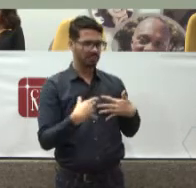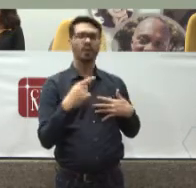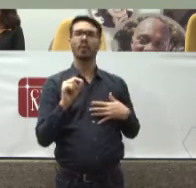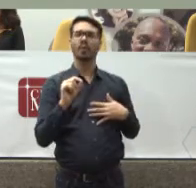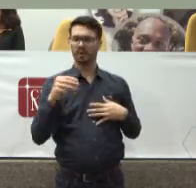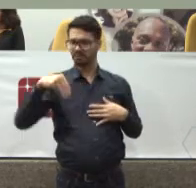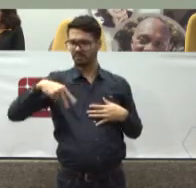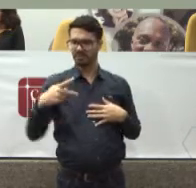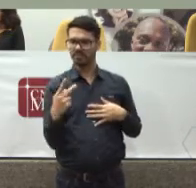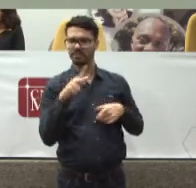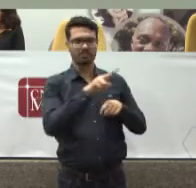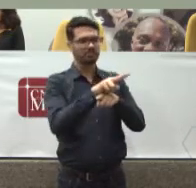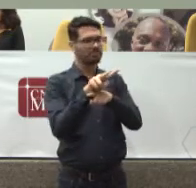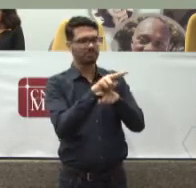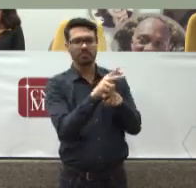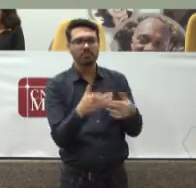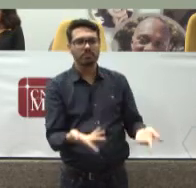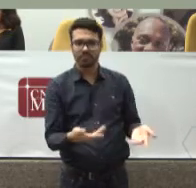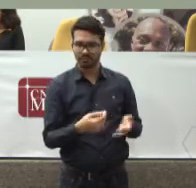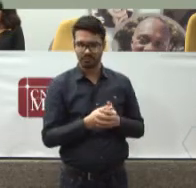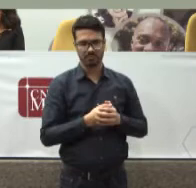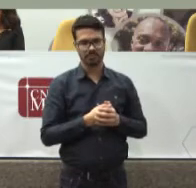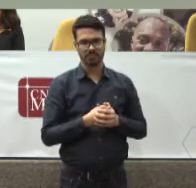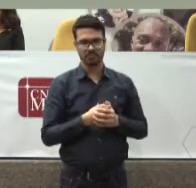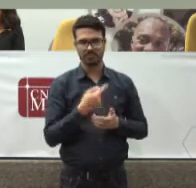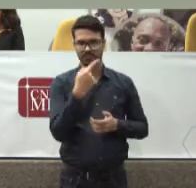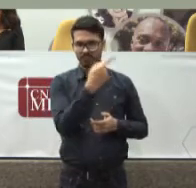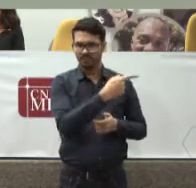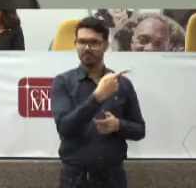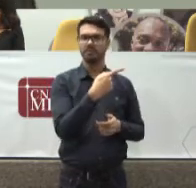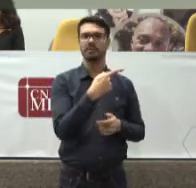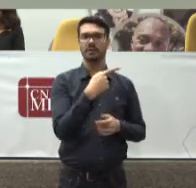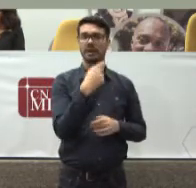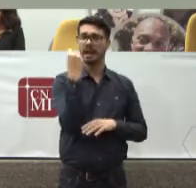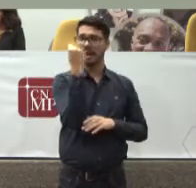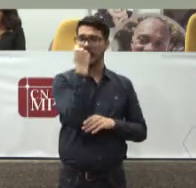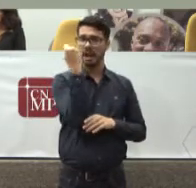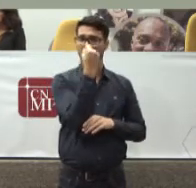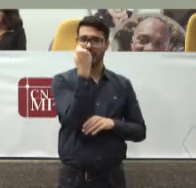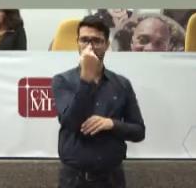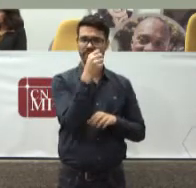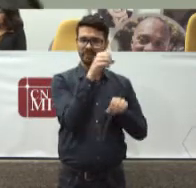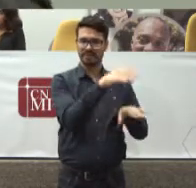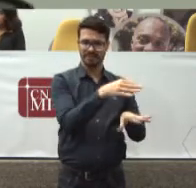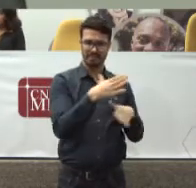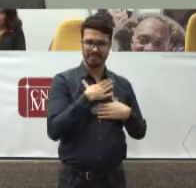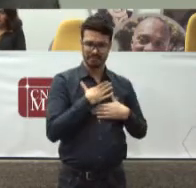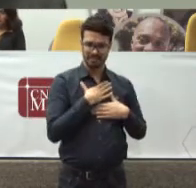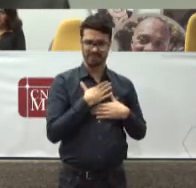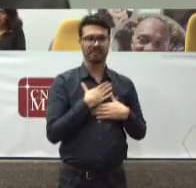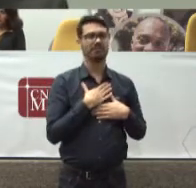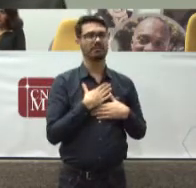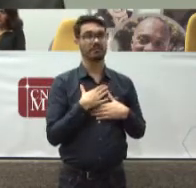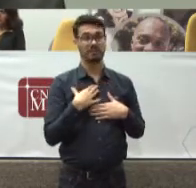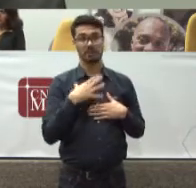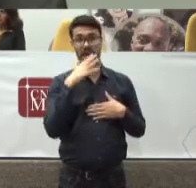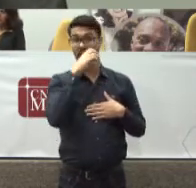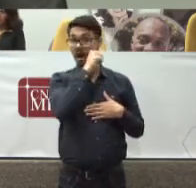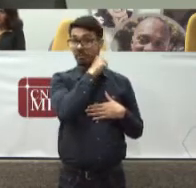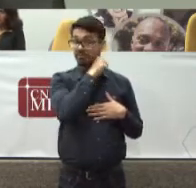público Supervisionando Uma questão Tão aguda Quanto a da saúde Poder ensinar Para mim E nós rapidamente